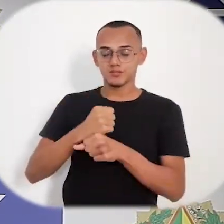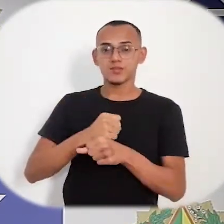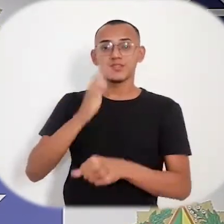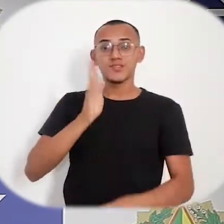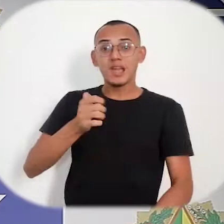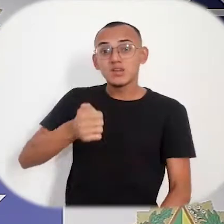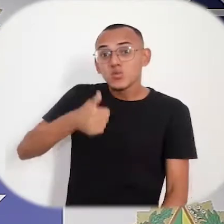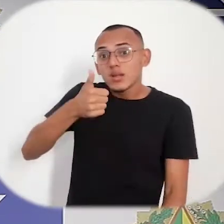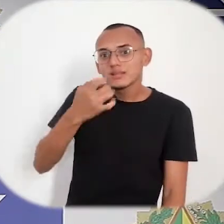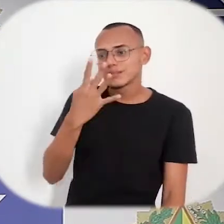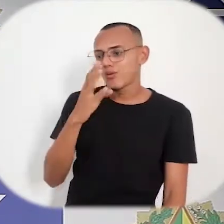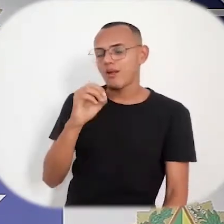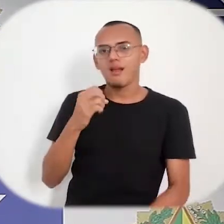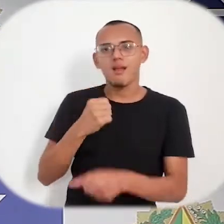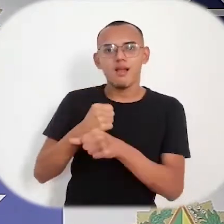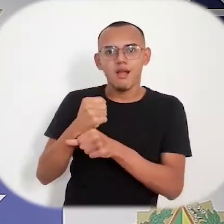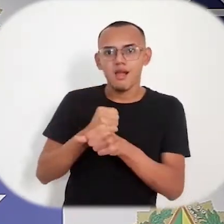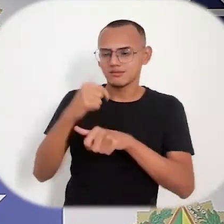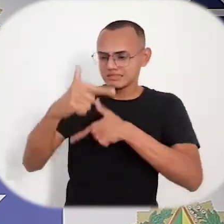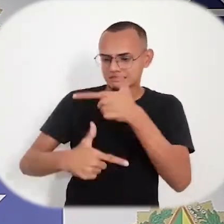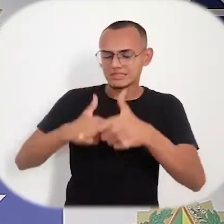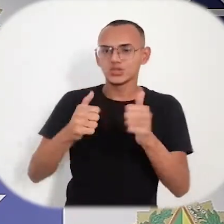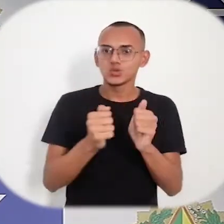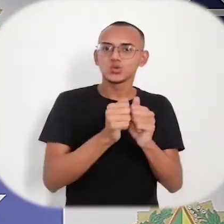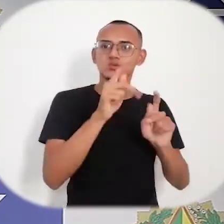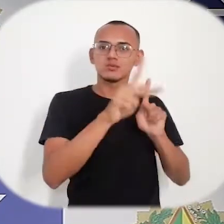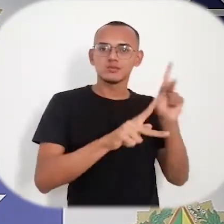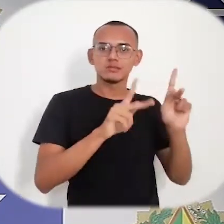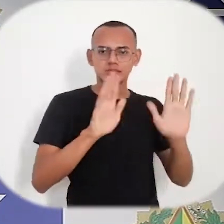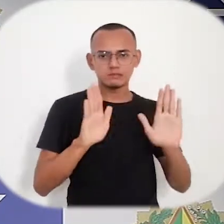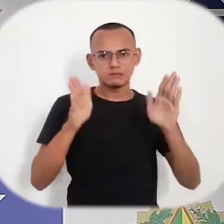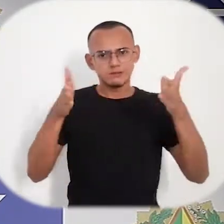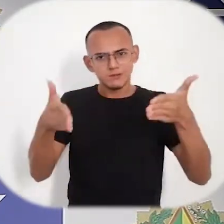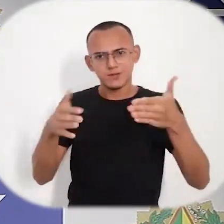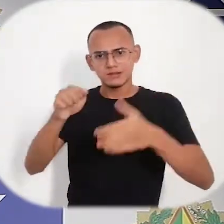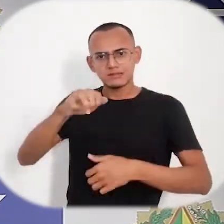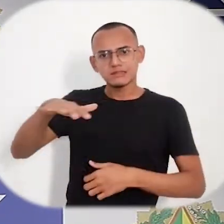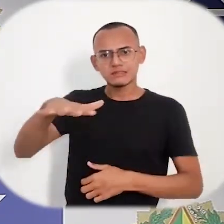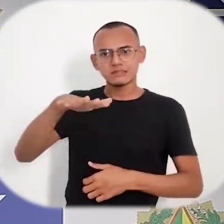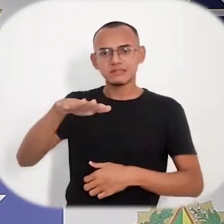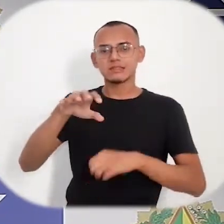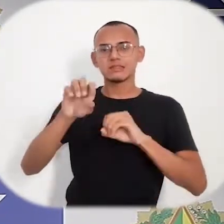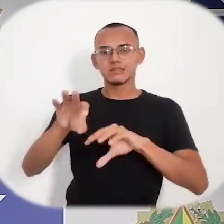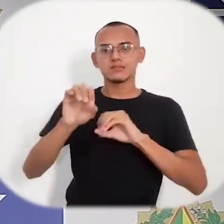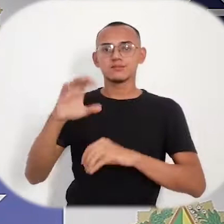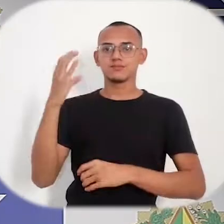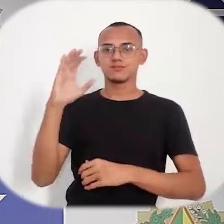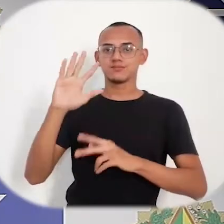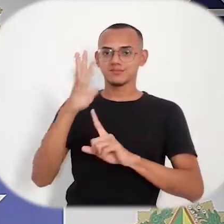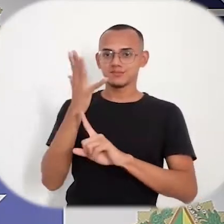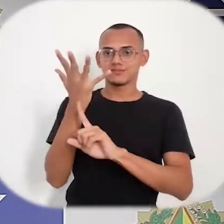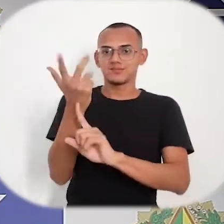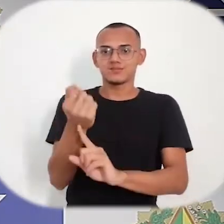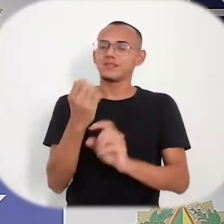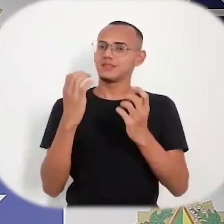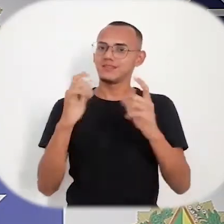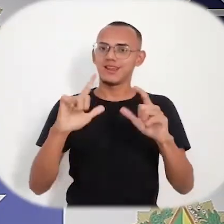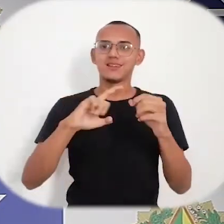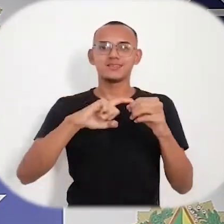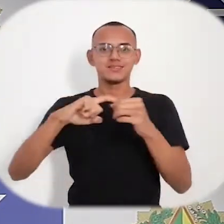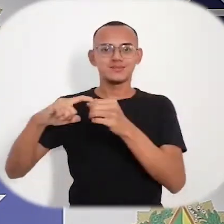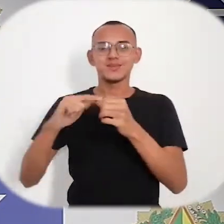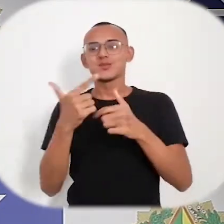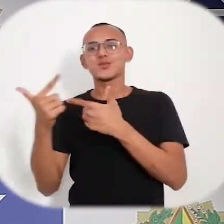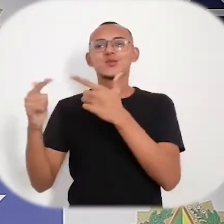Já são quase quatro décadas de atuação junto com a população e de atuação efetiva através da educação, da ciência e das